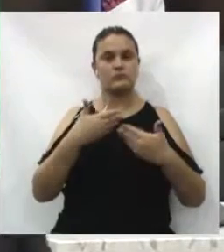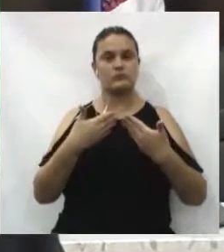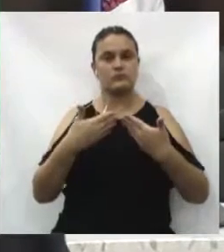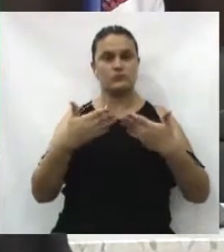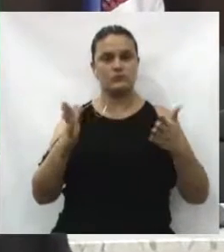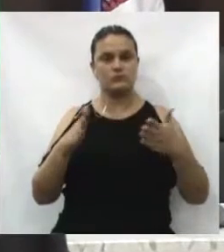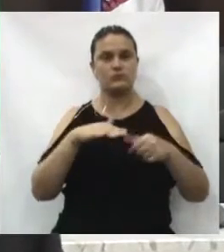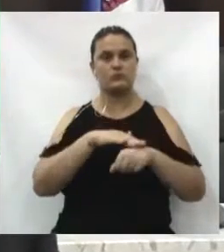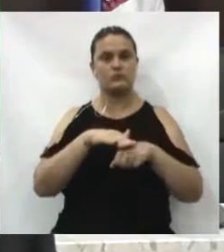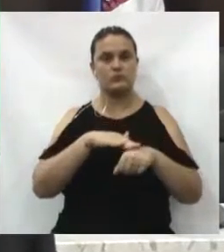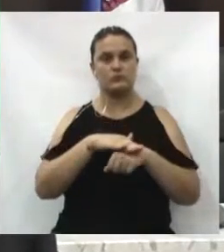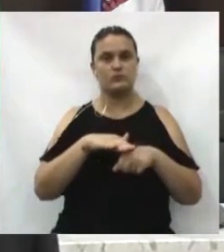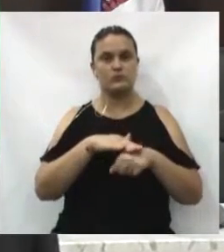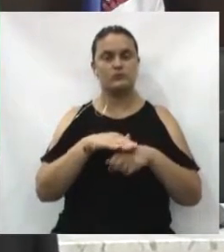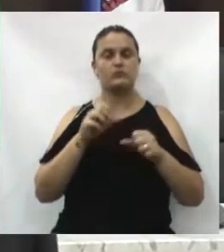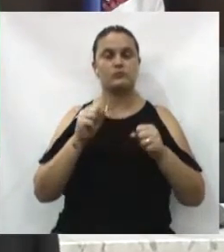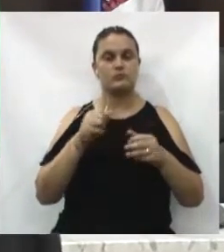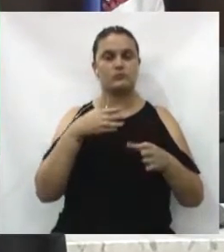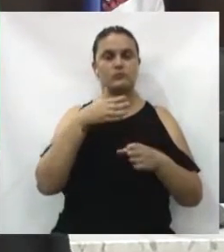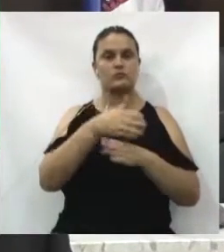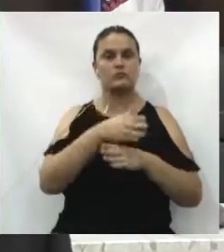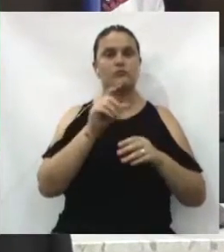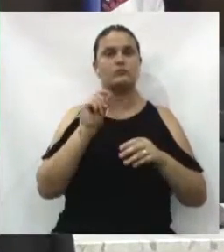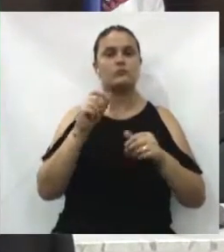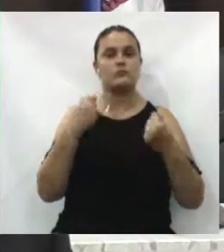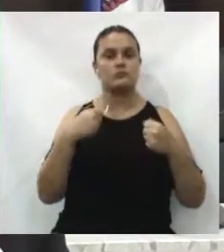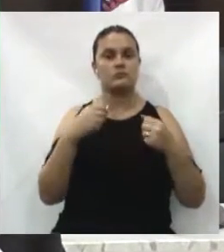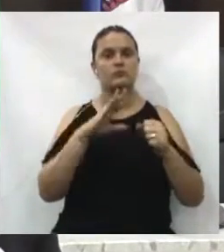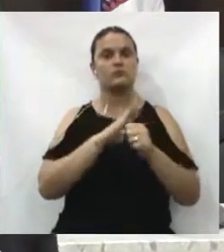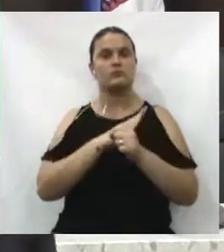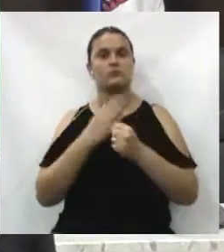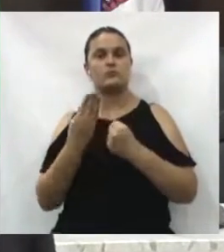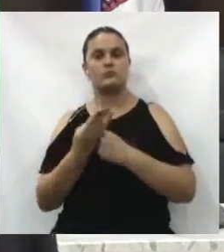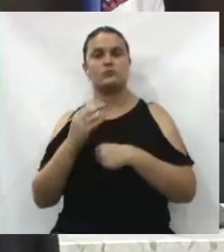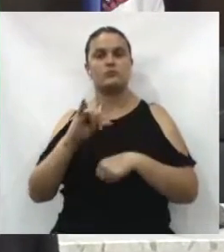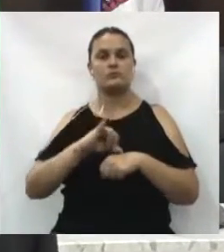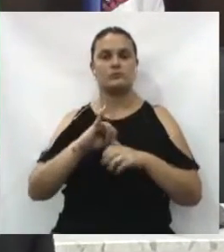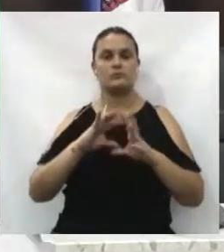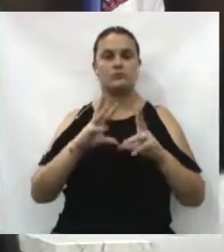aberto na Prefeitura para que eles possam levar as necessidades dos bairros, do centro, de todas as regiões.